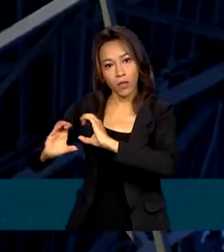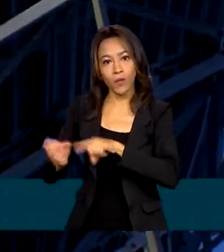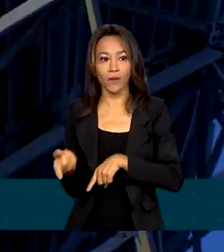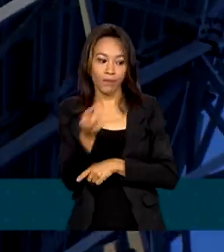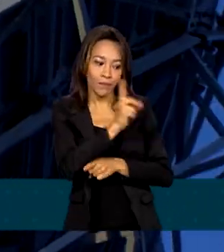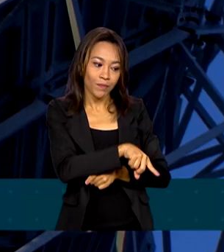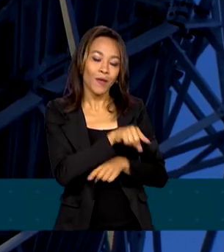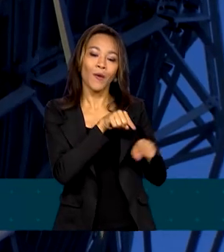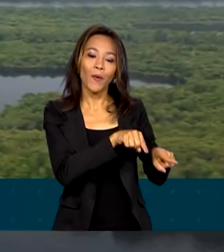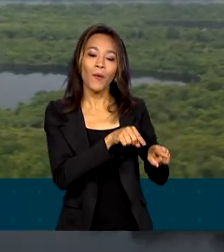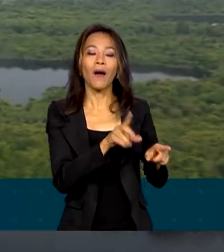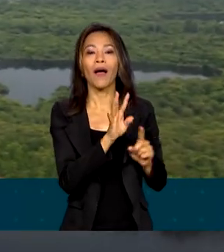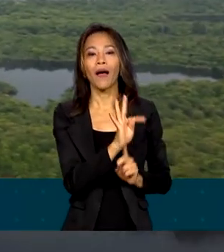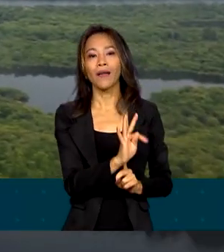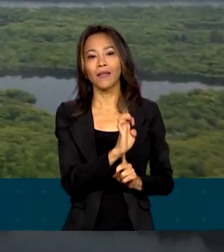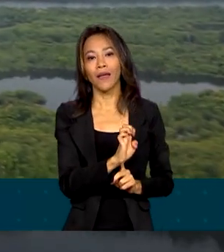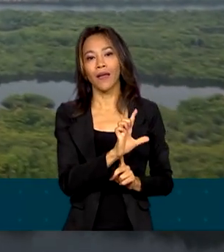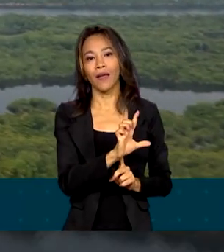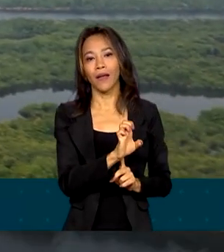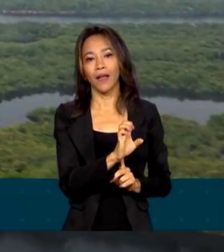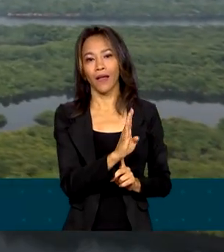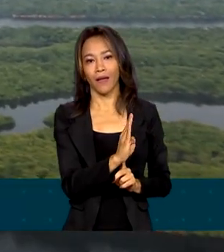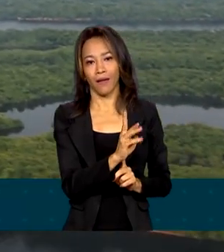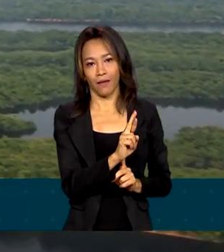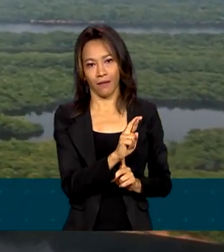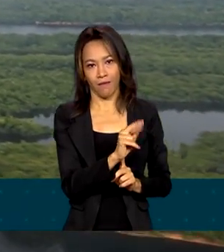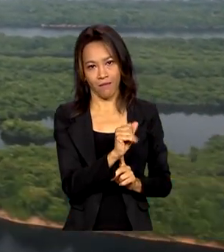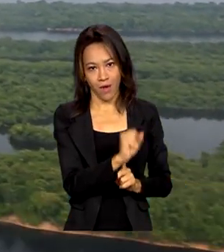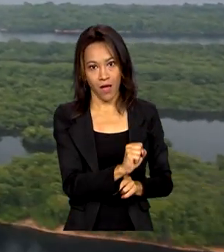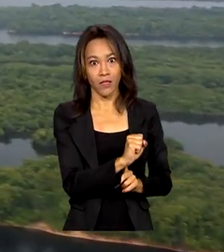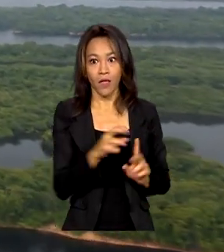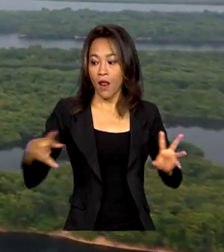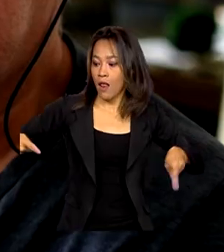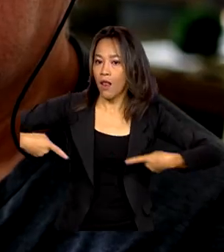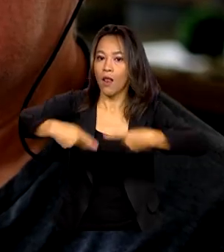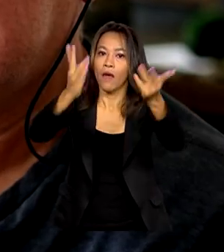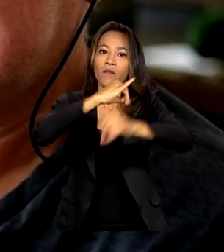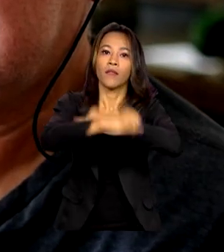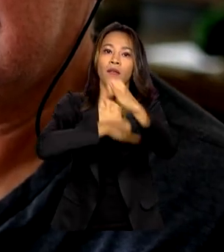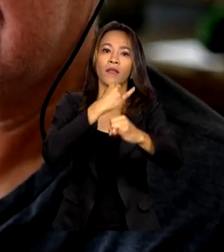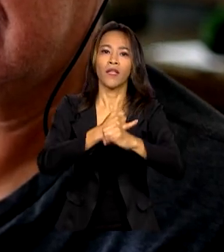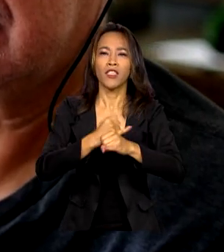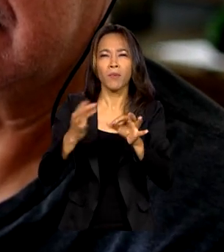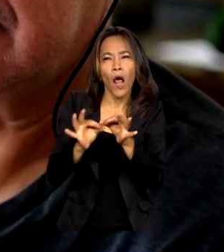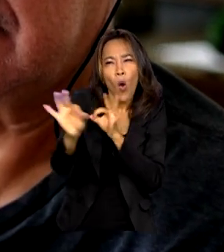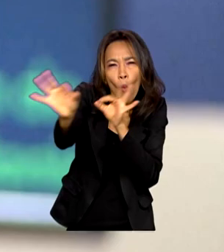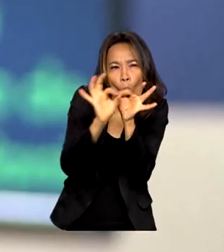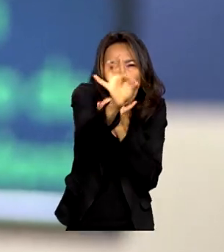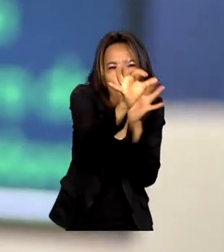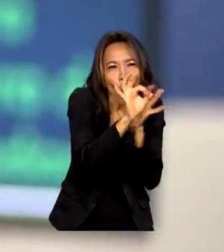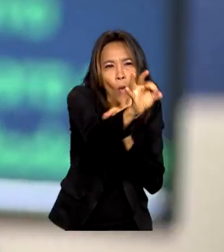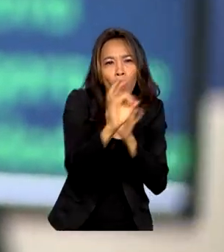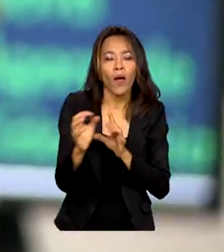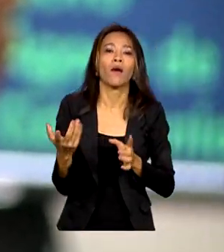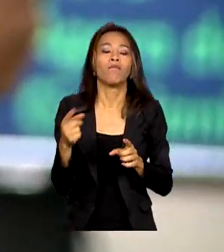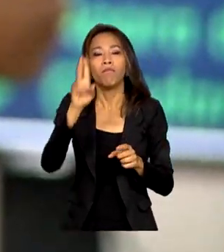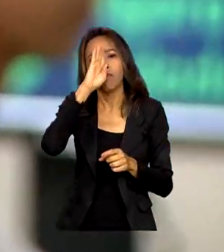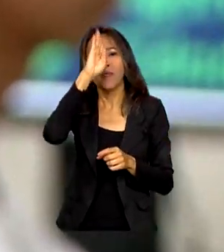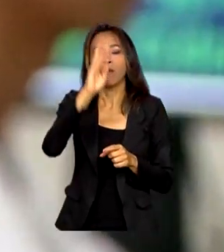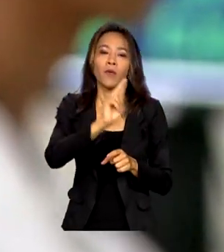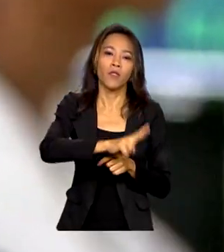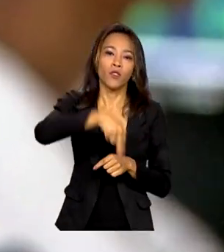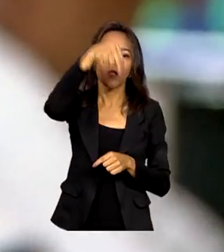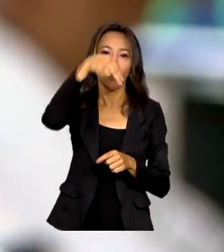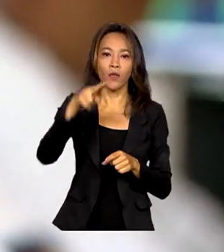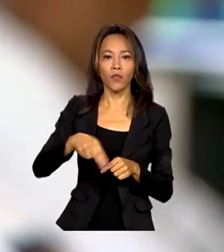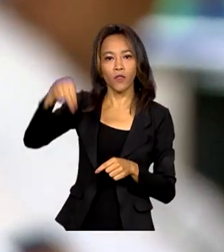Telebras, leva internet via satélite para áreas isoladas em todo o país, com destaque para as regiões norte